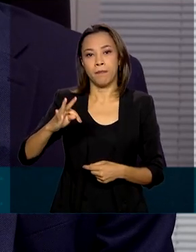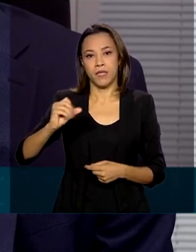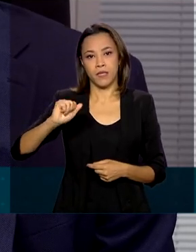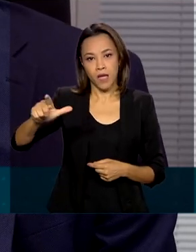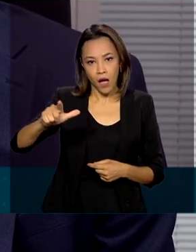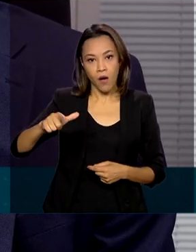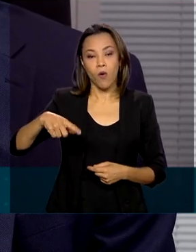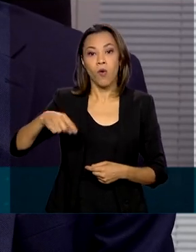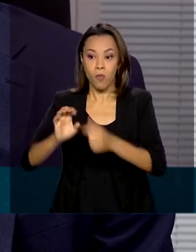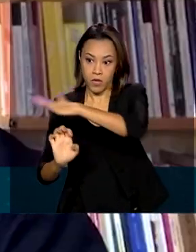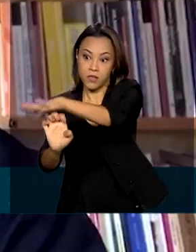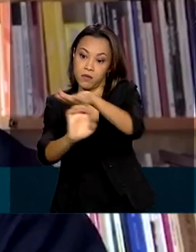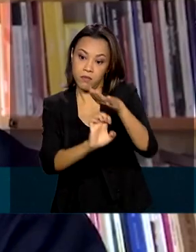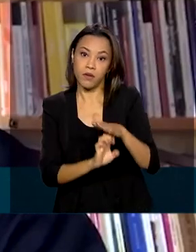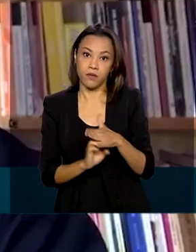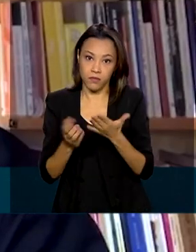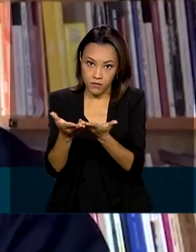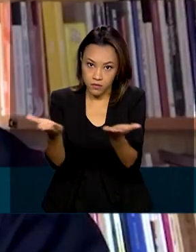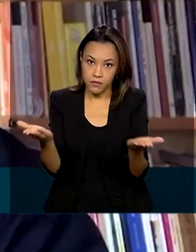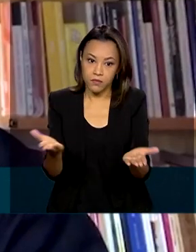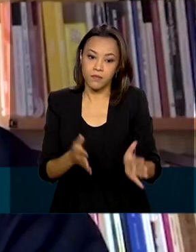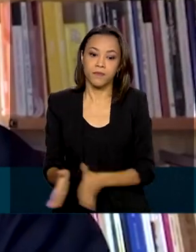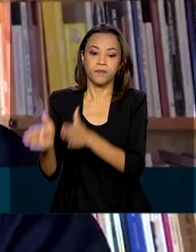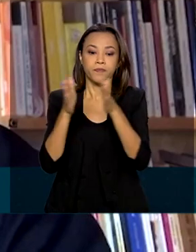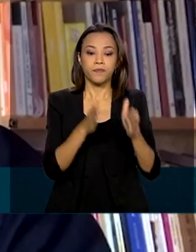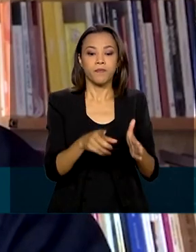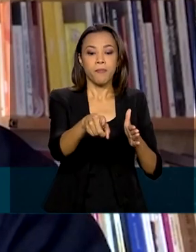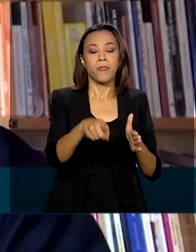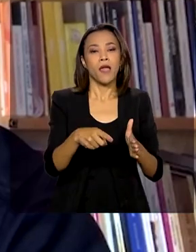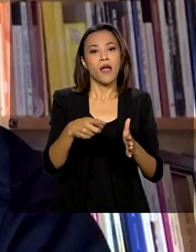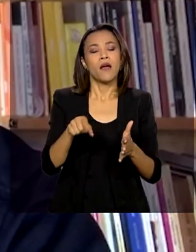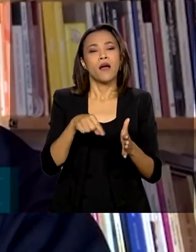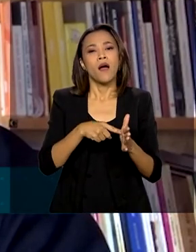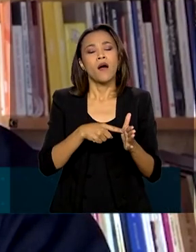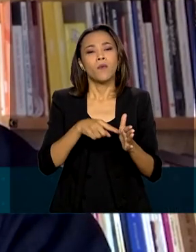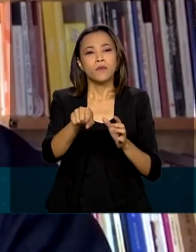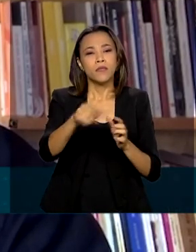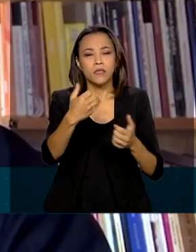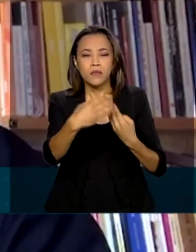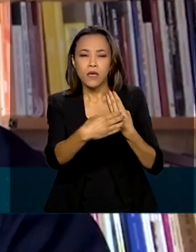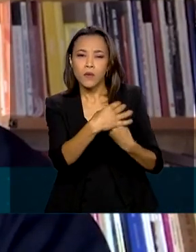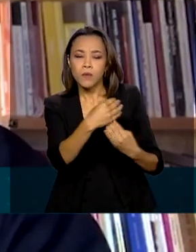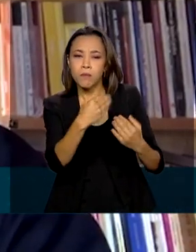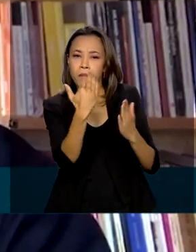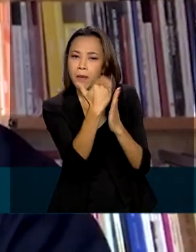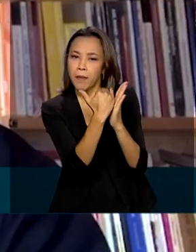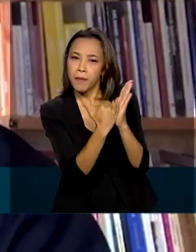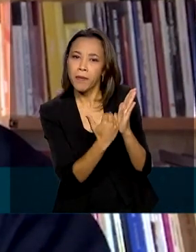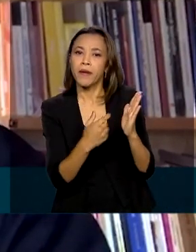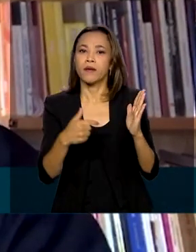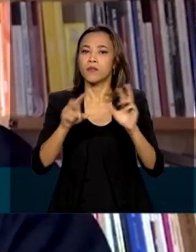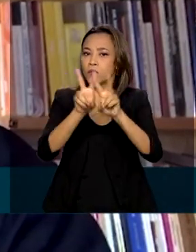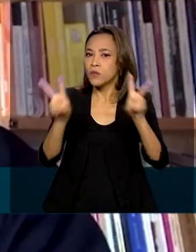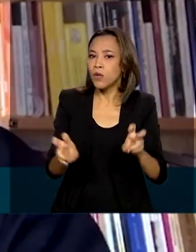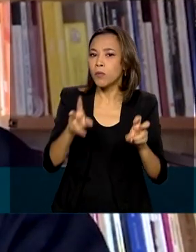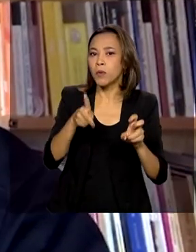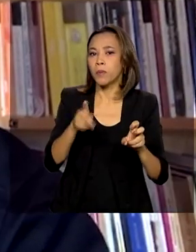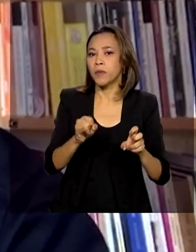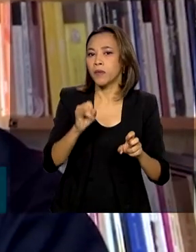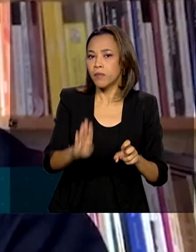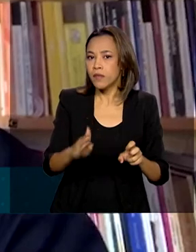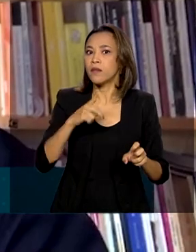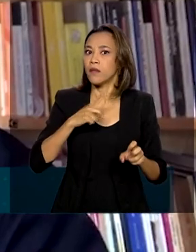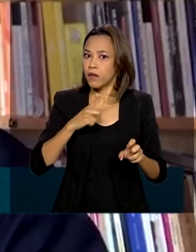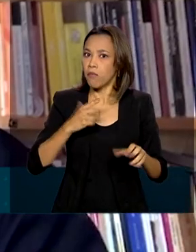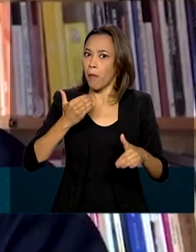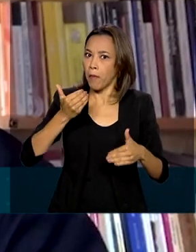funcionando, apesar de não ter receita. Os indicadores com relação ao PIB têm mostrado muita força,